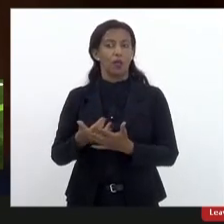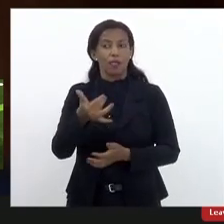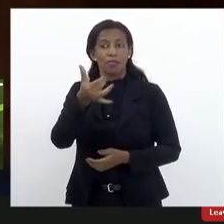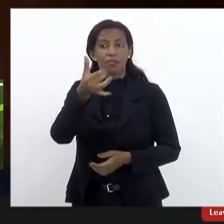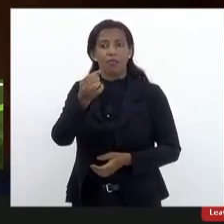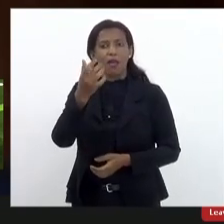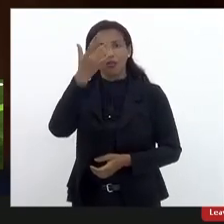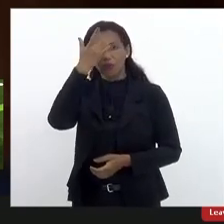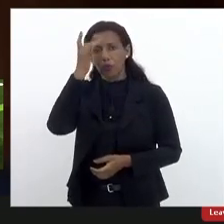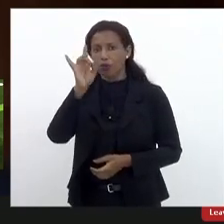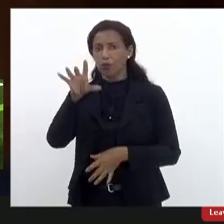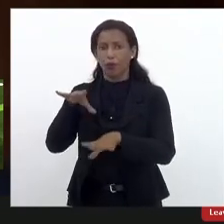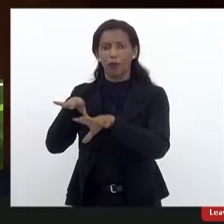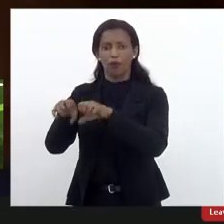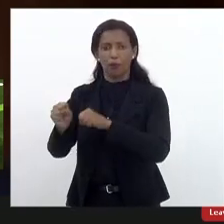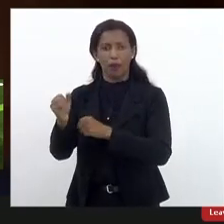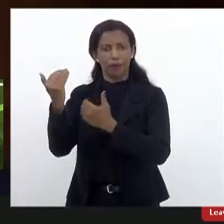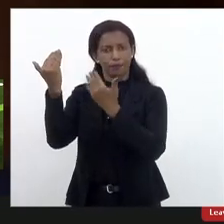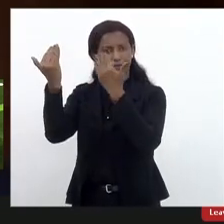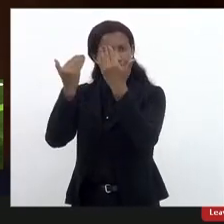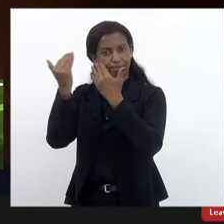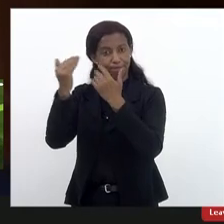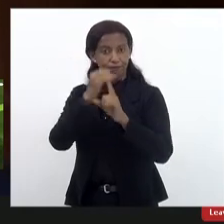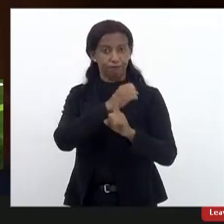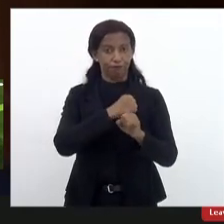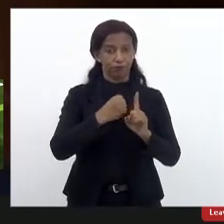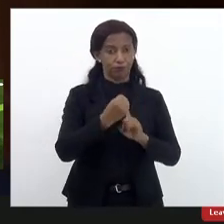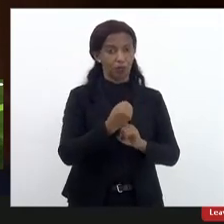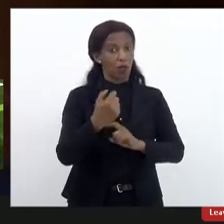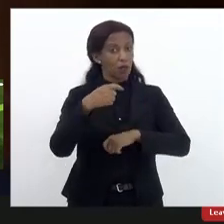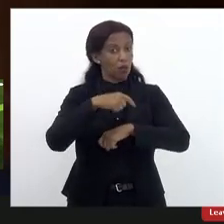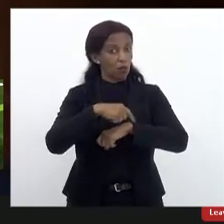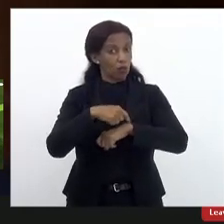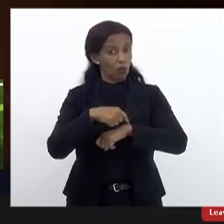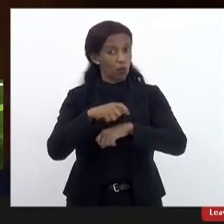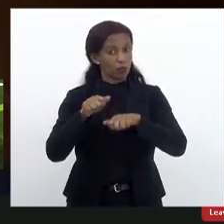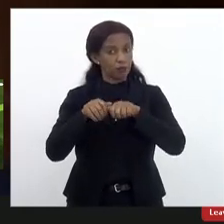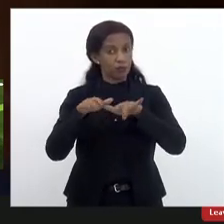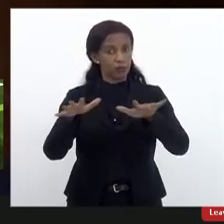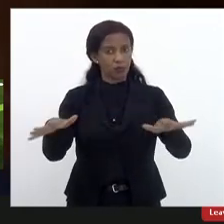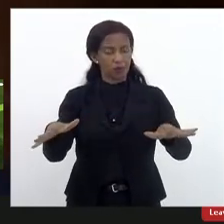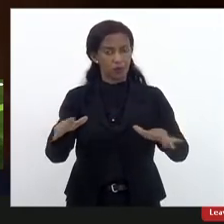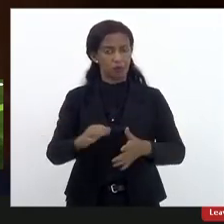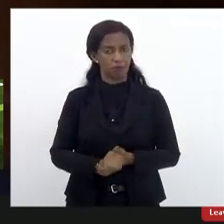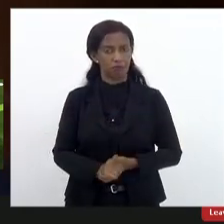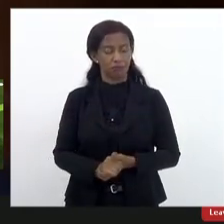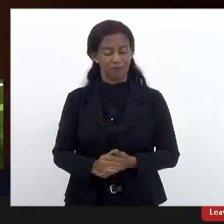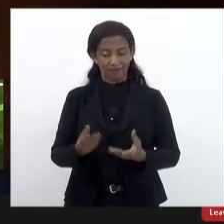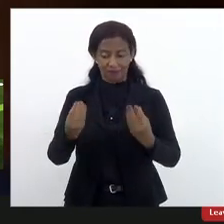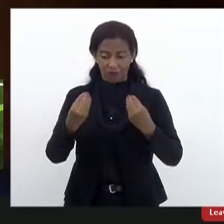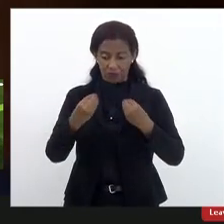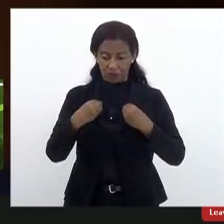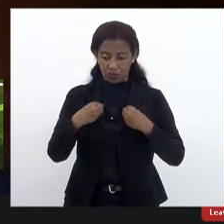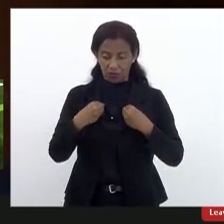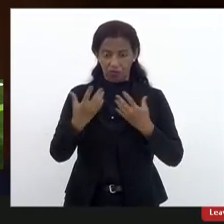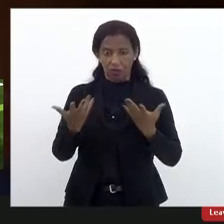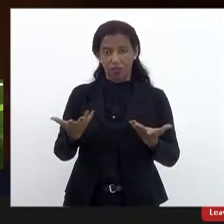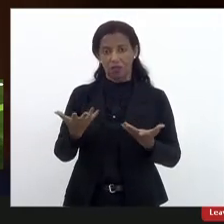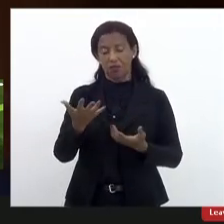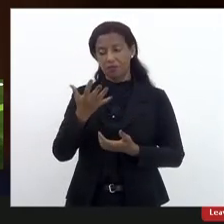psicologia e serviço social, num momento de pandemia. Então, isso é algo que nos deixou, nos deixa muito apreensivos.